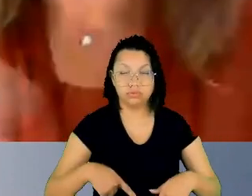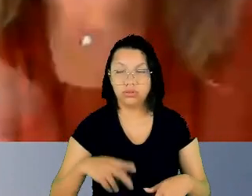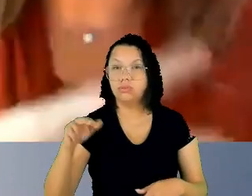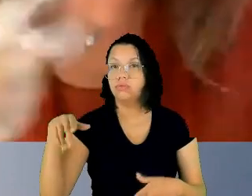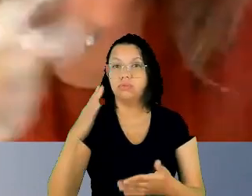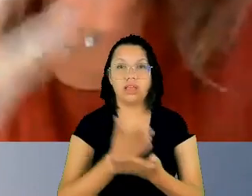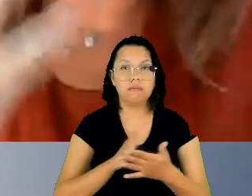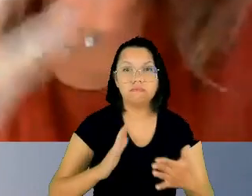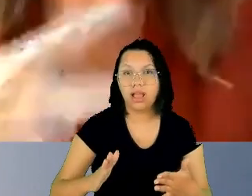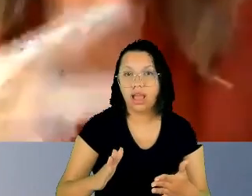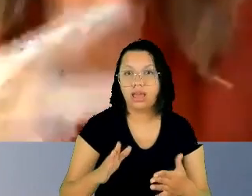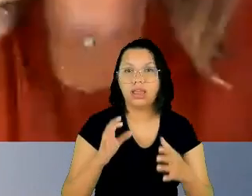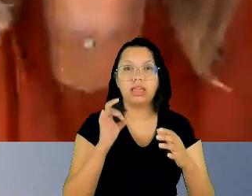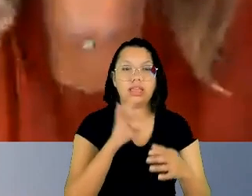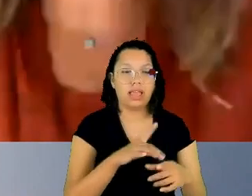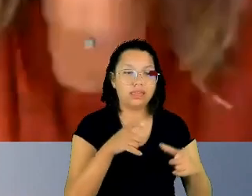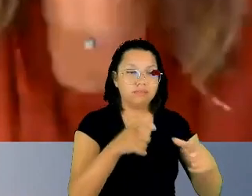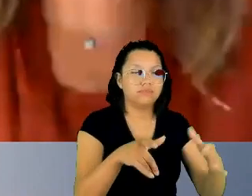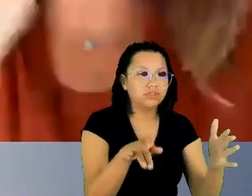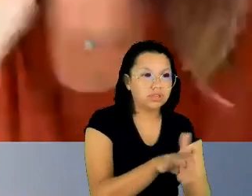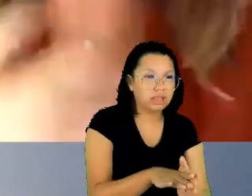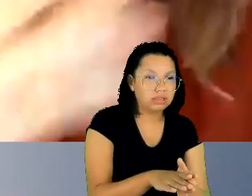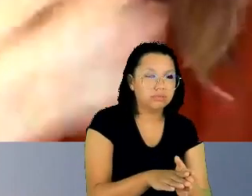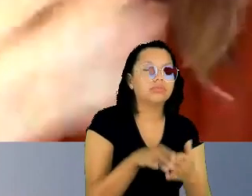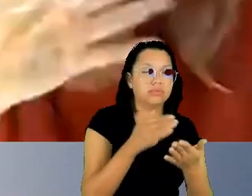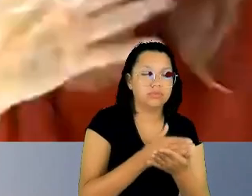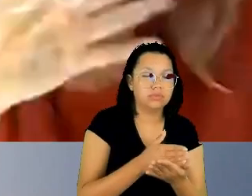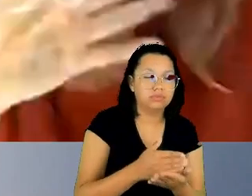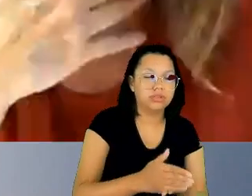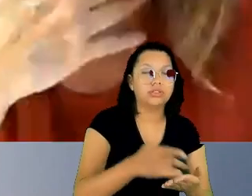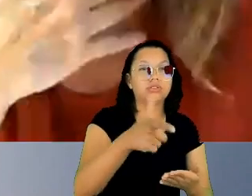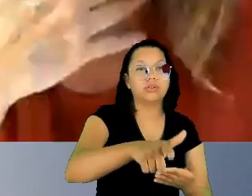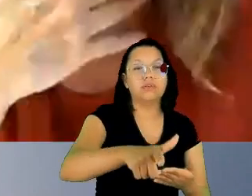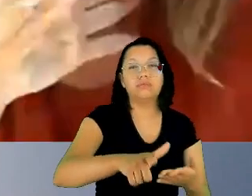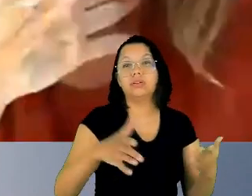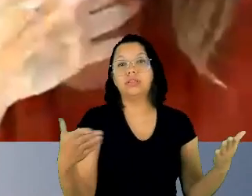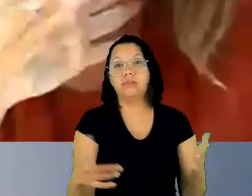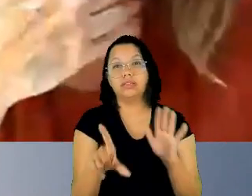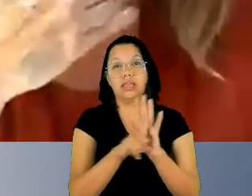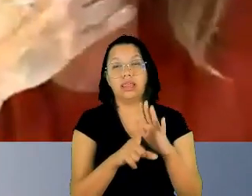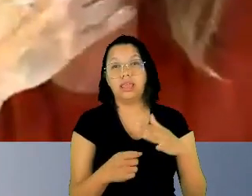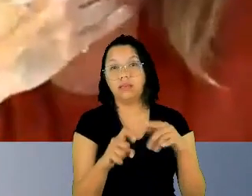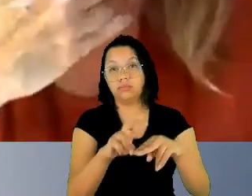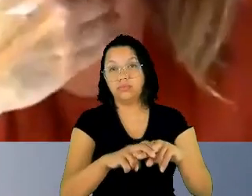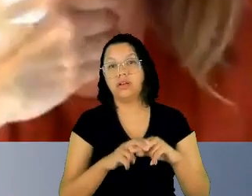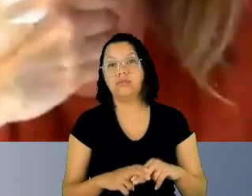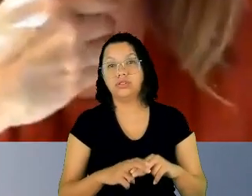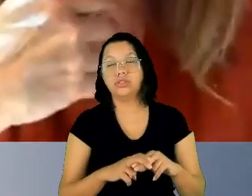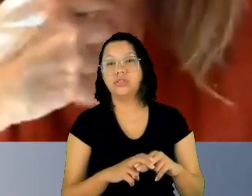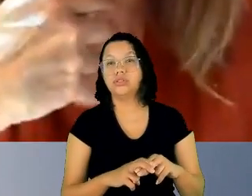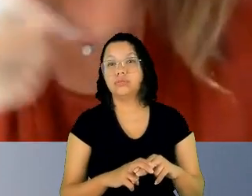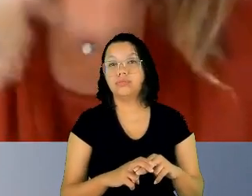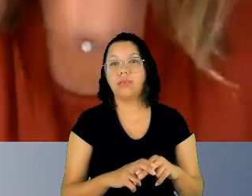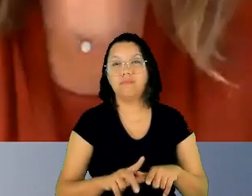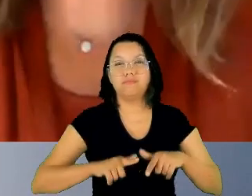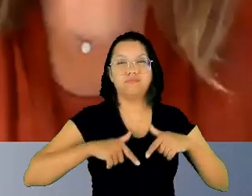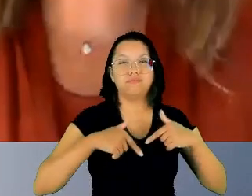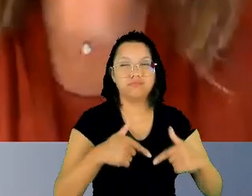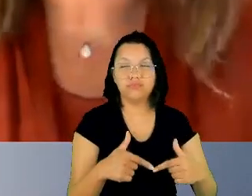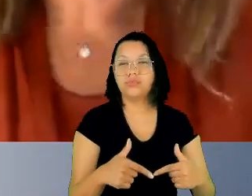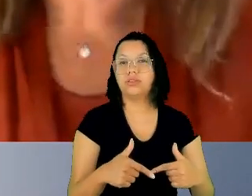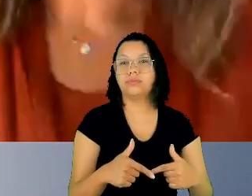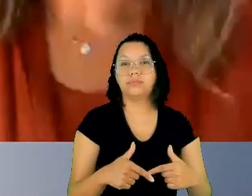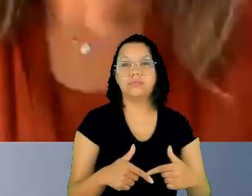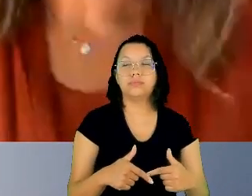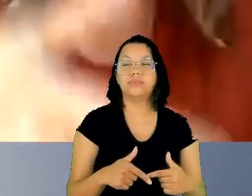então esta lei é fruto de uma luta como você lembra Joaquim Reina Flores processo de lutas emancipatórias o resultado foi